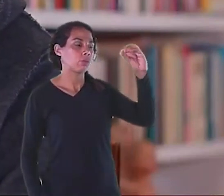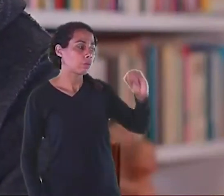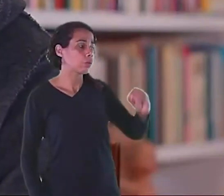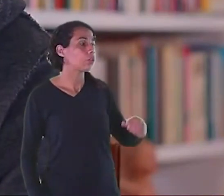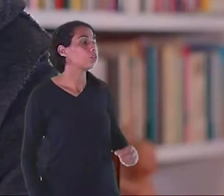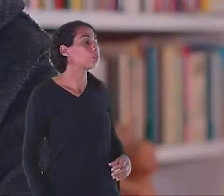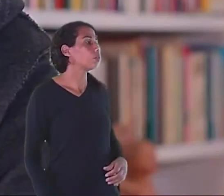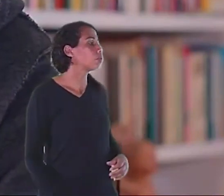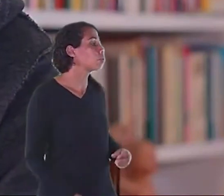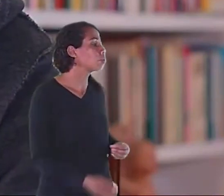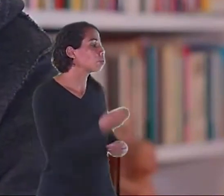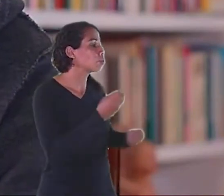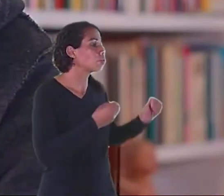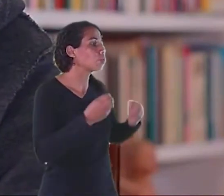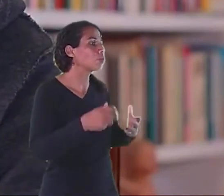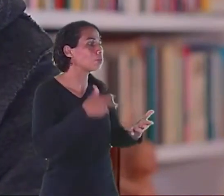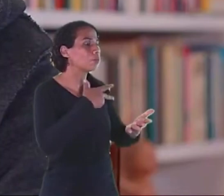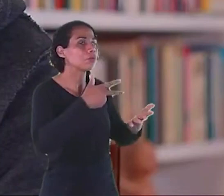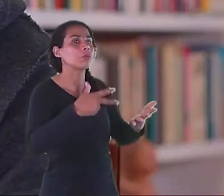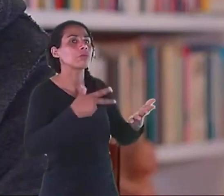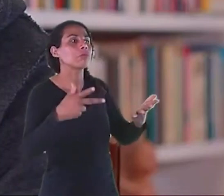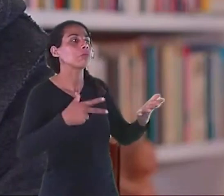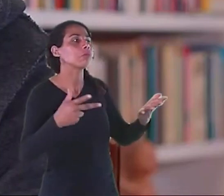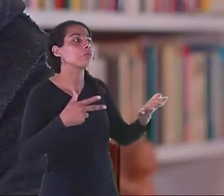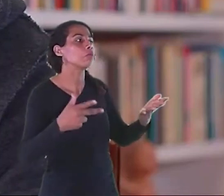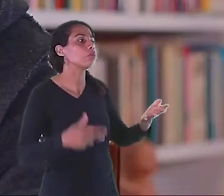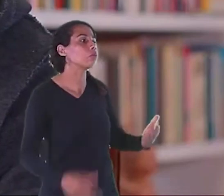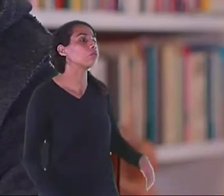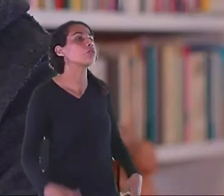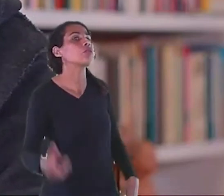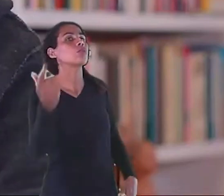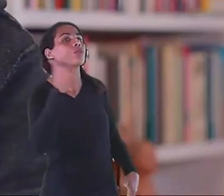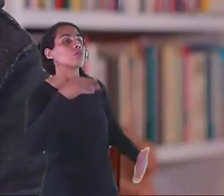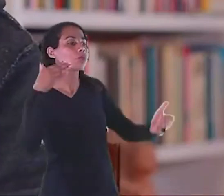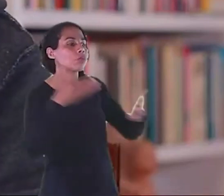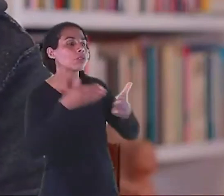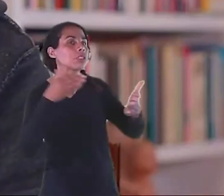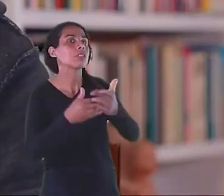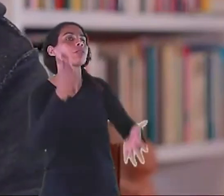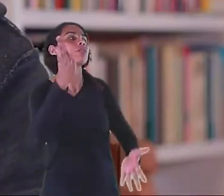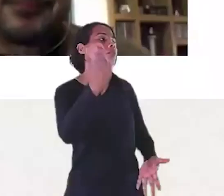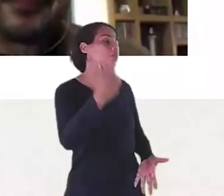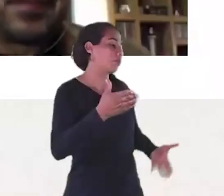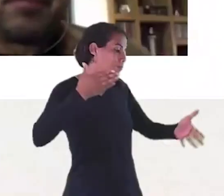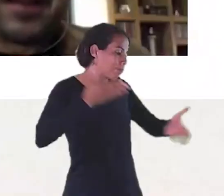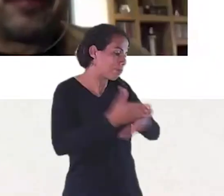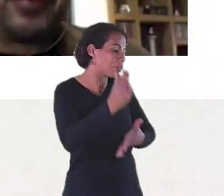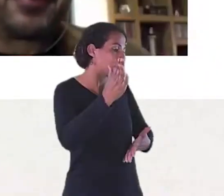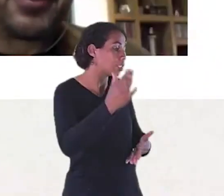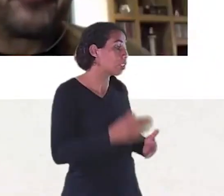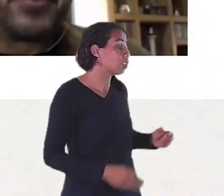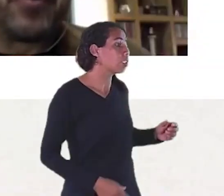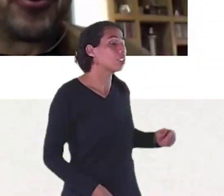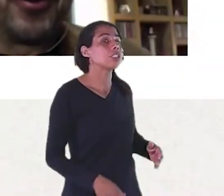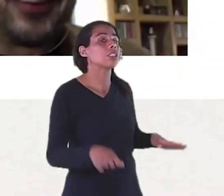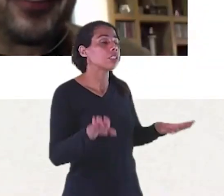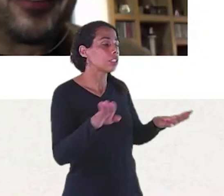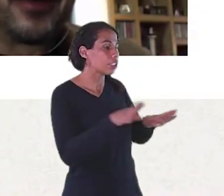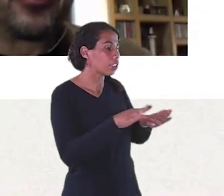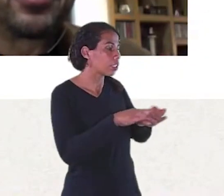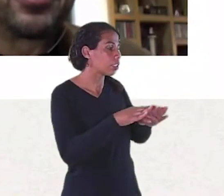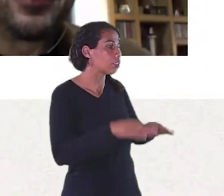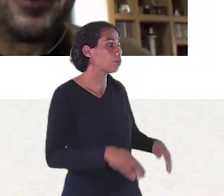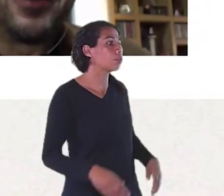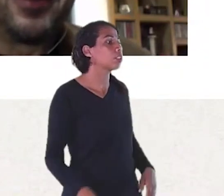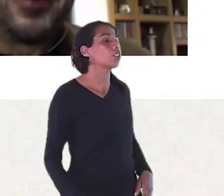Acerca do mundo Dos descartáveis E o papel Dos designers No mercado Das embalagens Maravilha Quem perguntou?